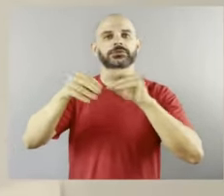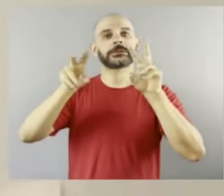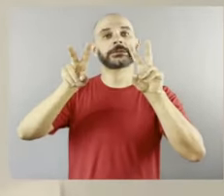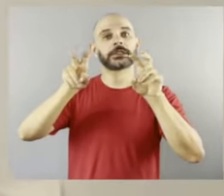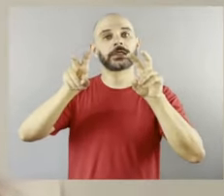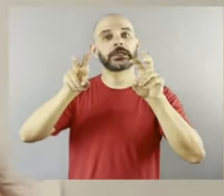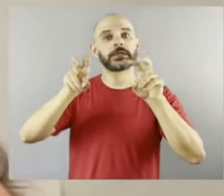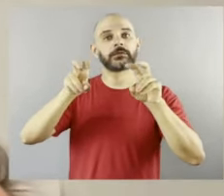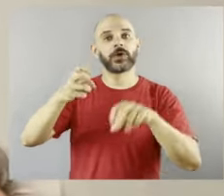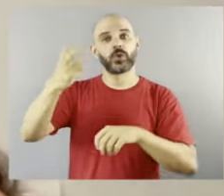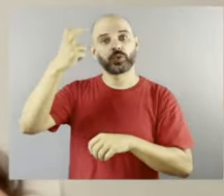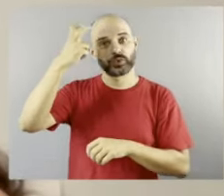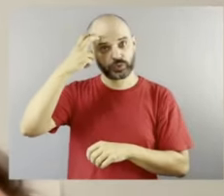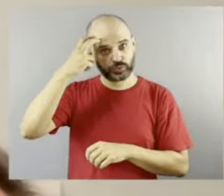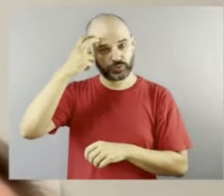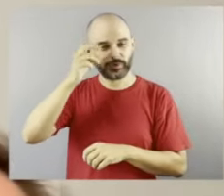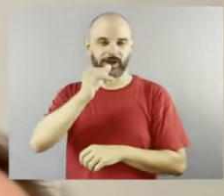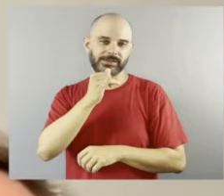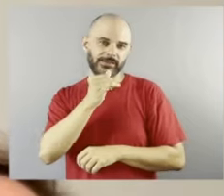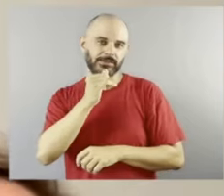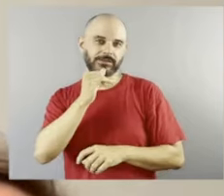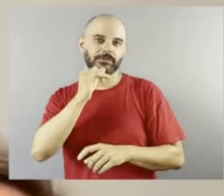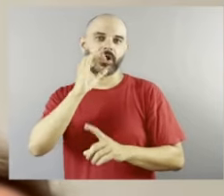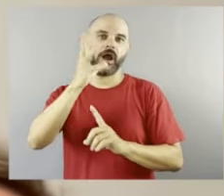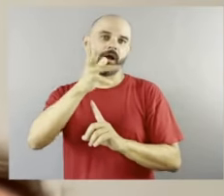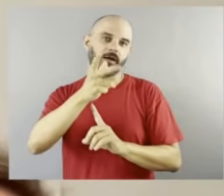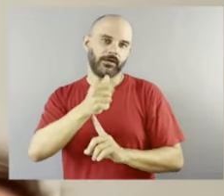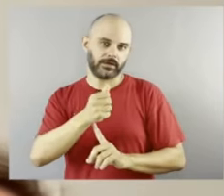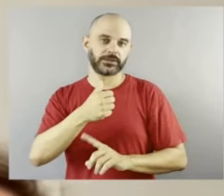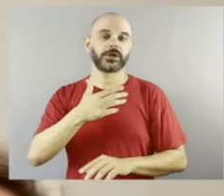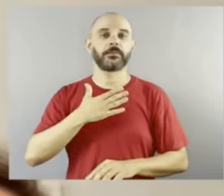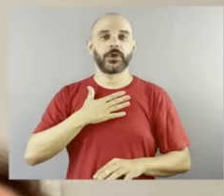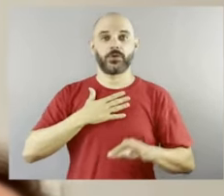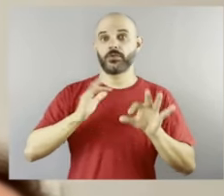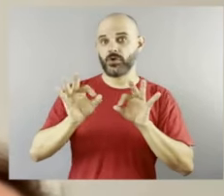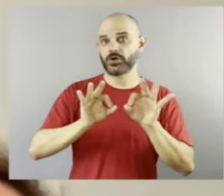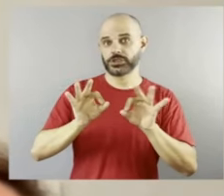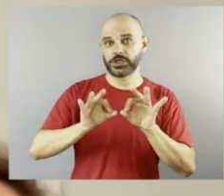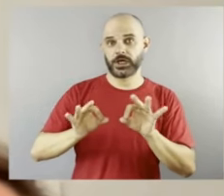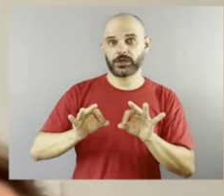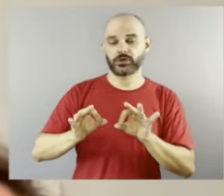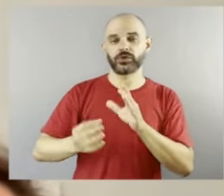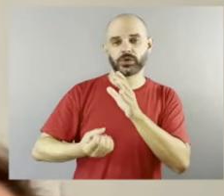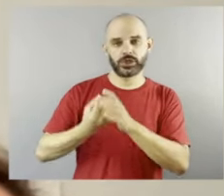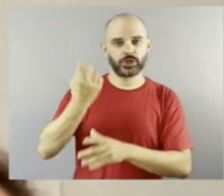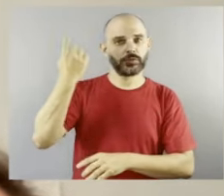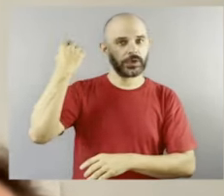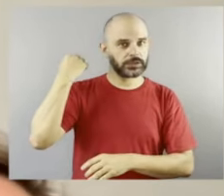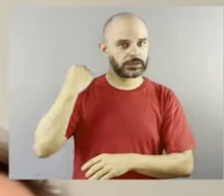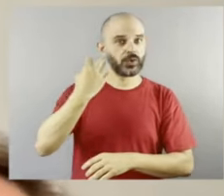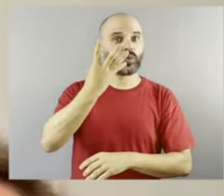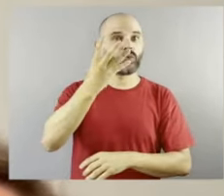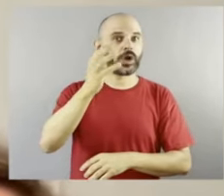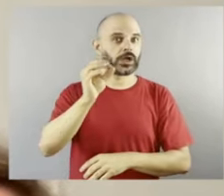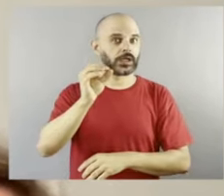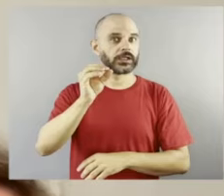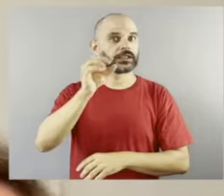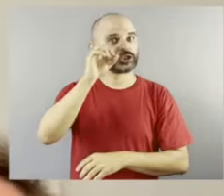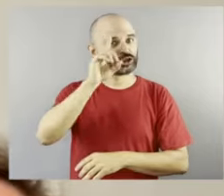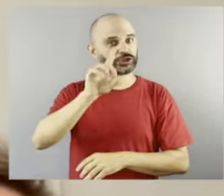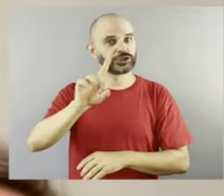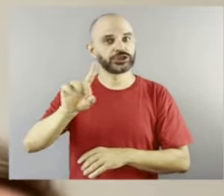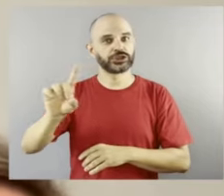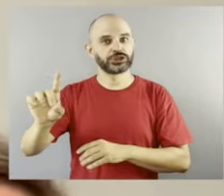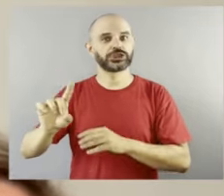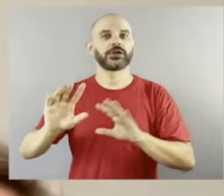à arte. Então, um dos projetos que eu tenho muito orgulho, que eu participei, nós fizemos, assim, 40 dias de